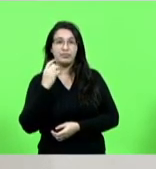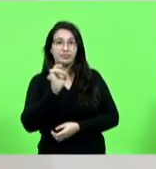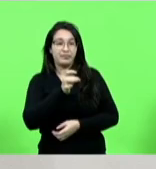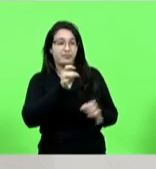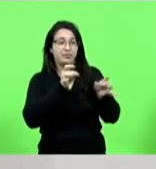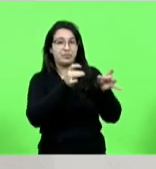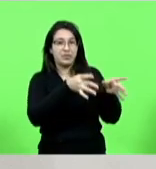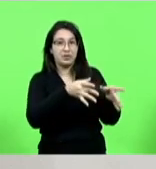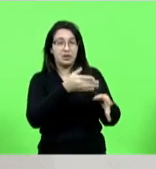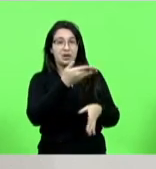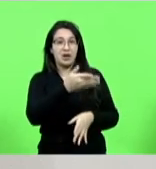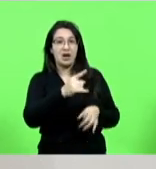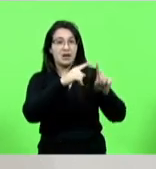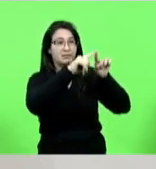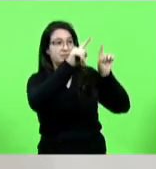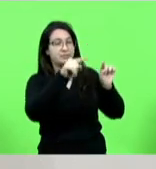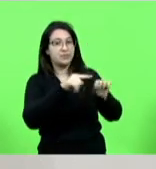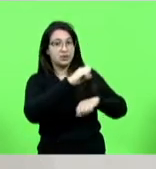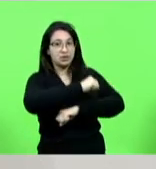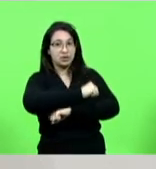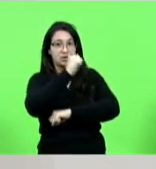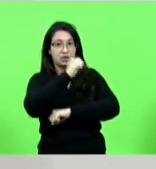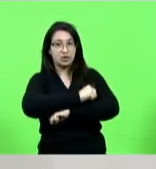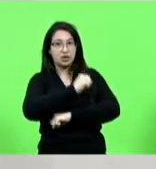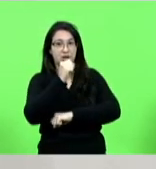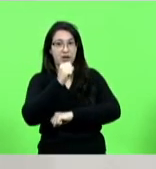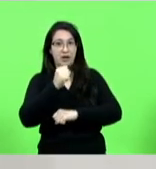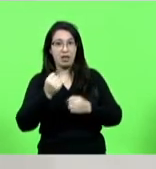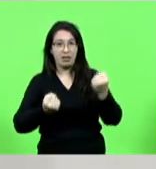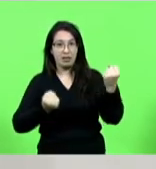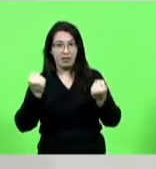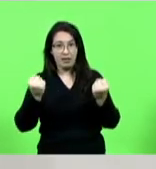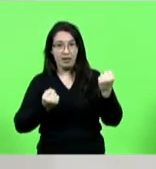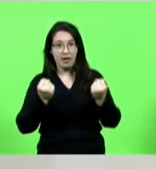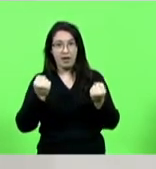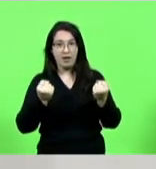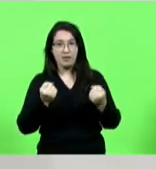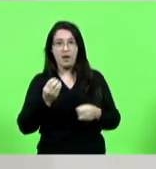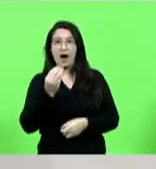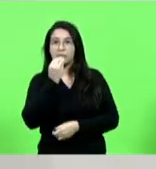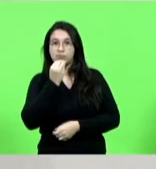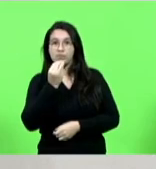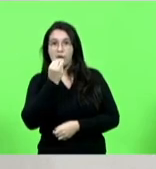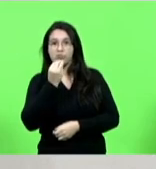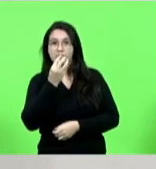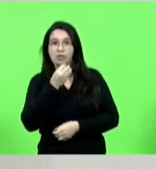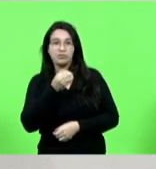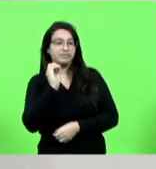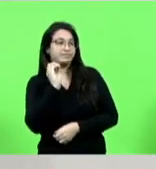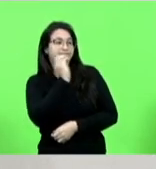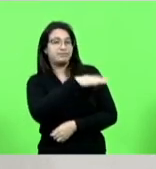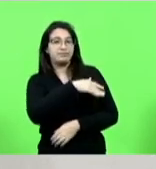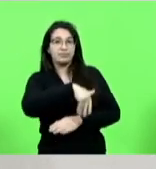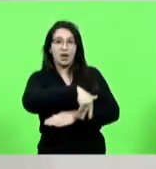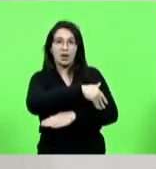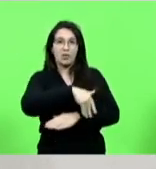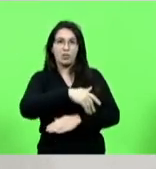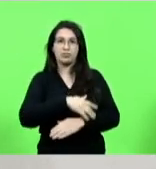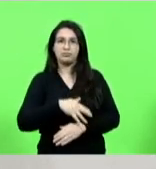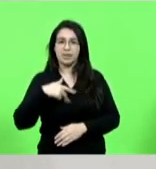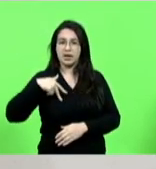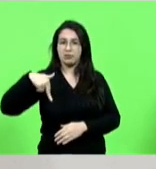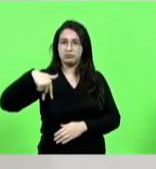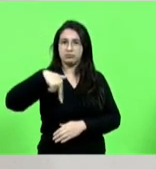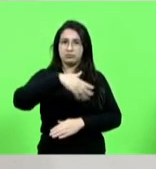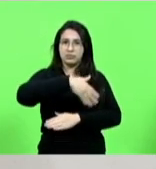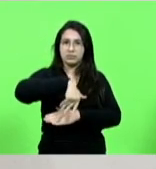eu estou andando aqui da assembleia e estou indo para o hotel eu fico aqui no hotel aqui próximo então eu estou indo a pé e aquele lixo